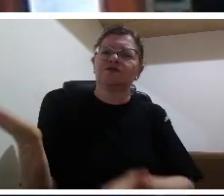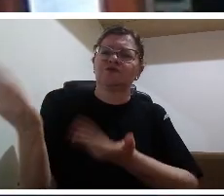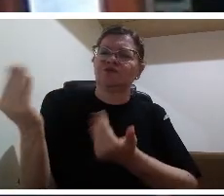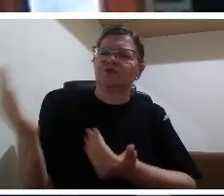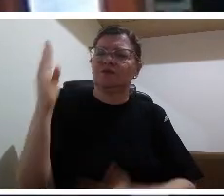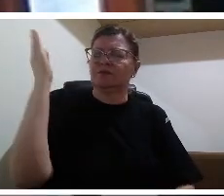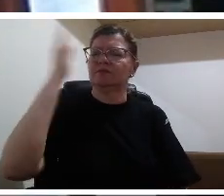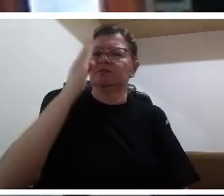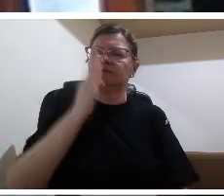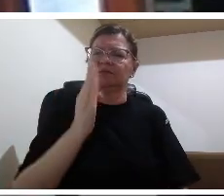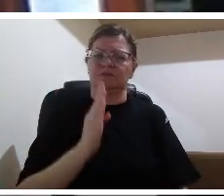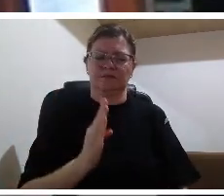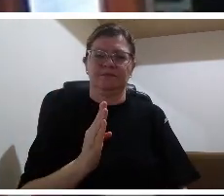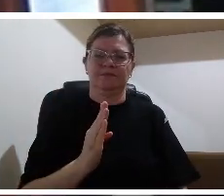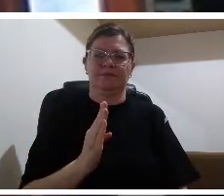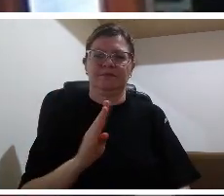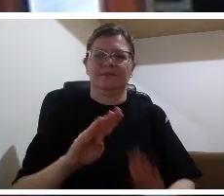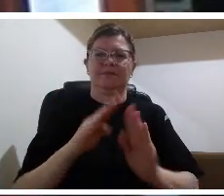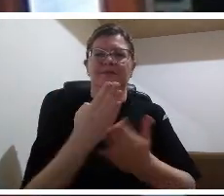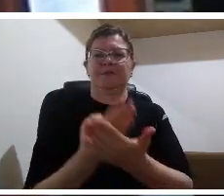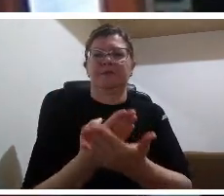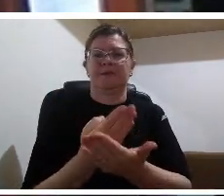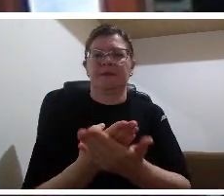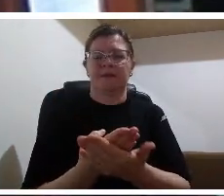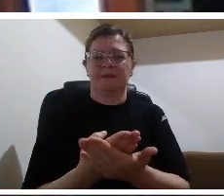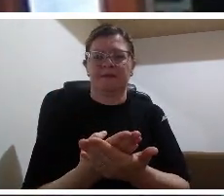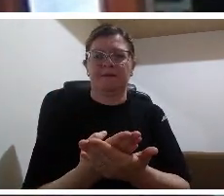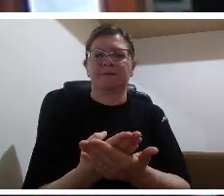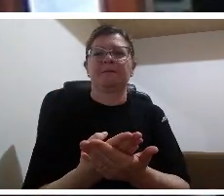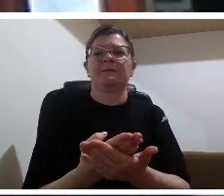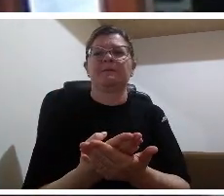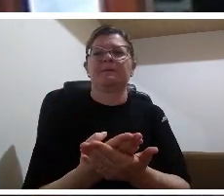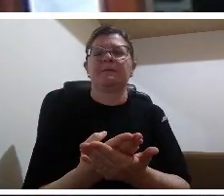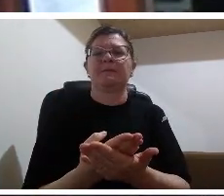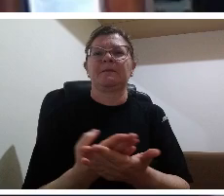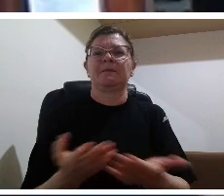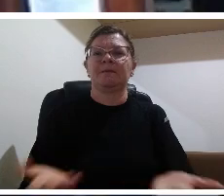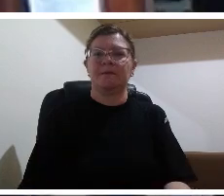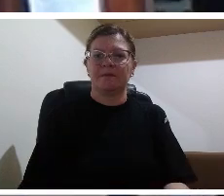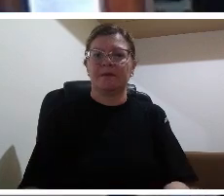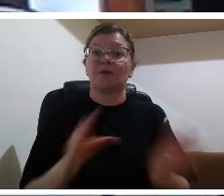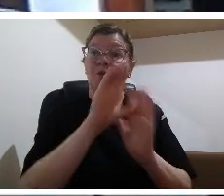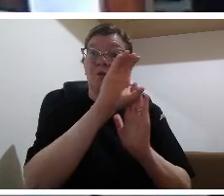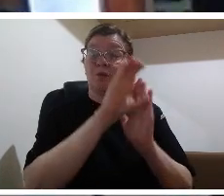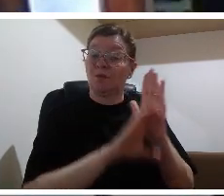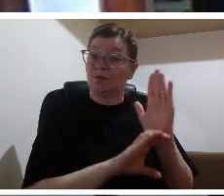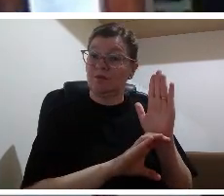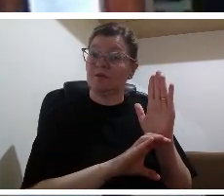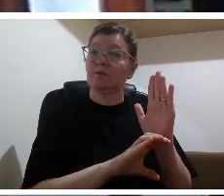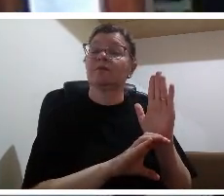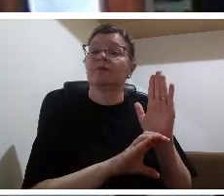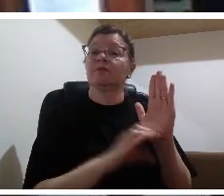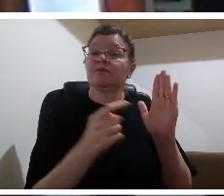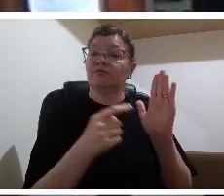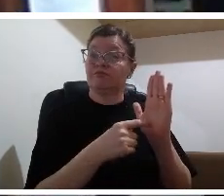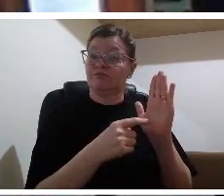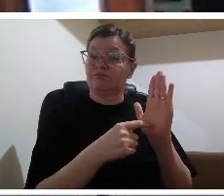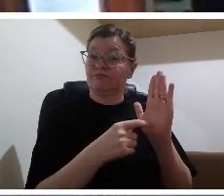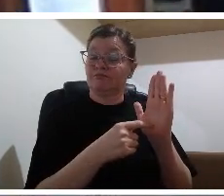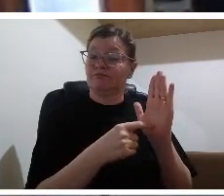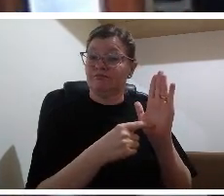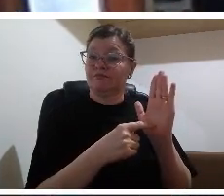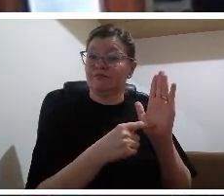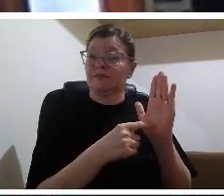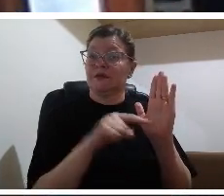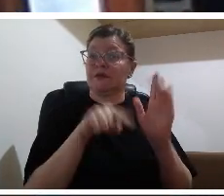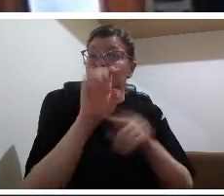da base curricular do estado do paraná e da nacional mas me valendo da proposta curricular do estado